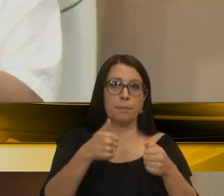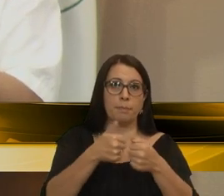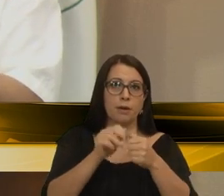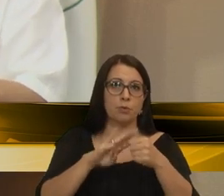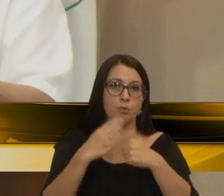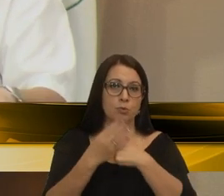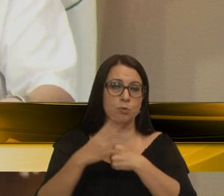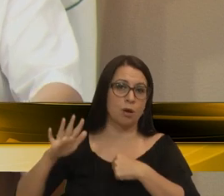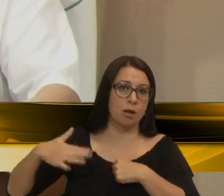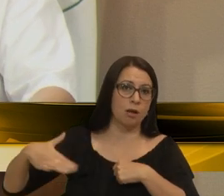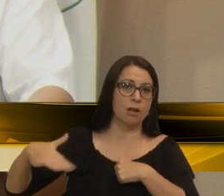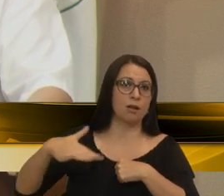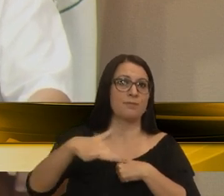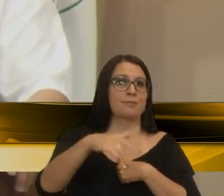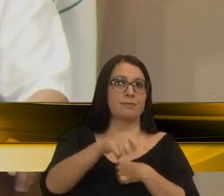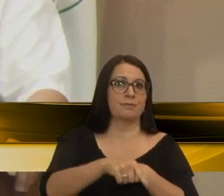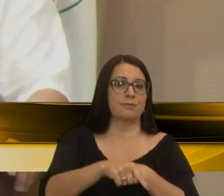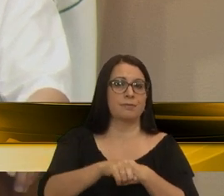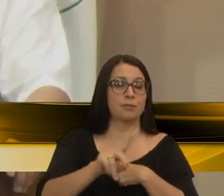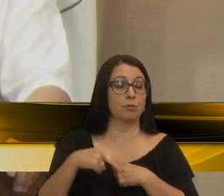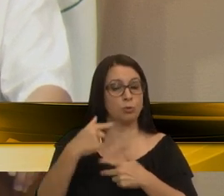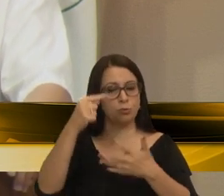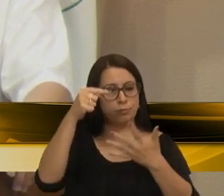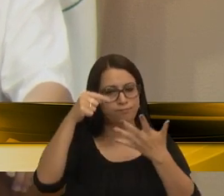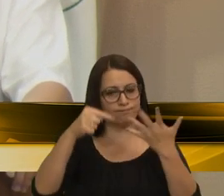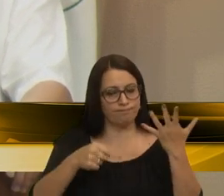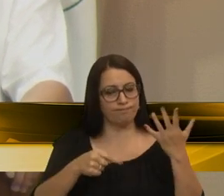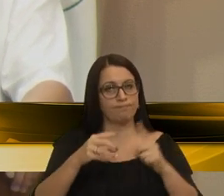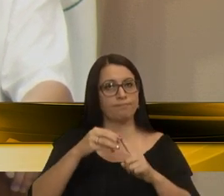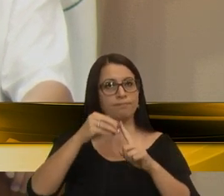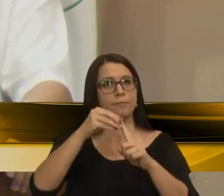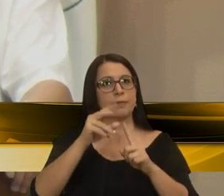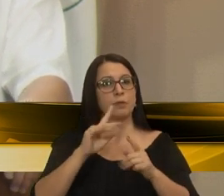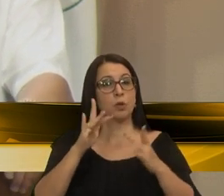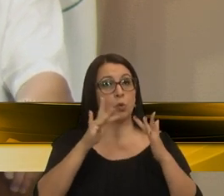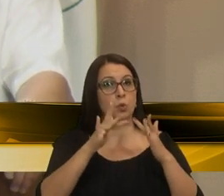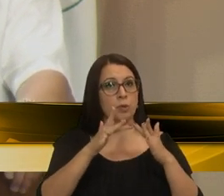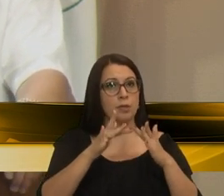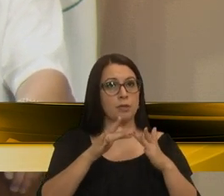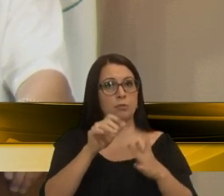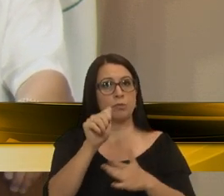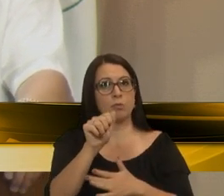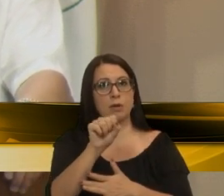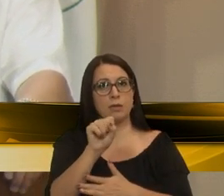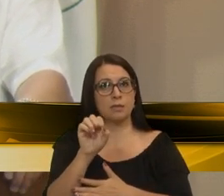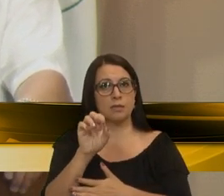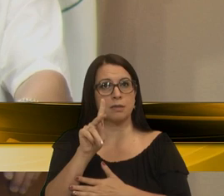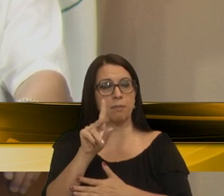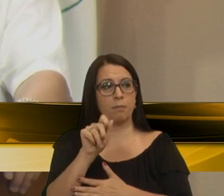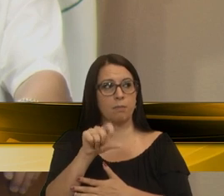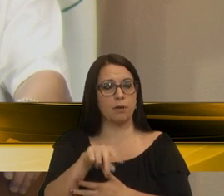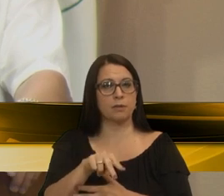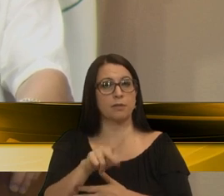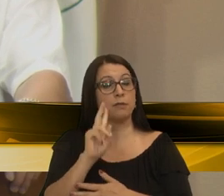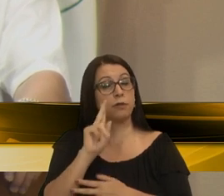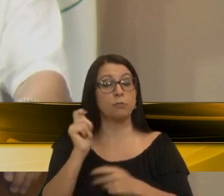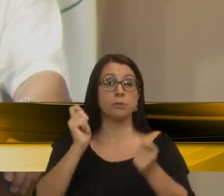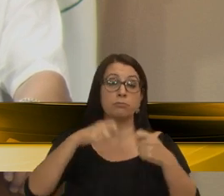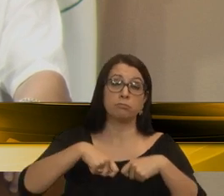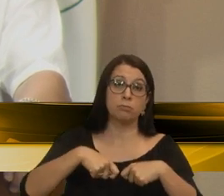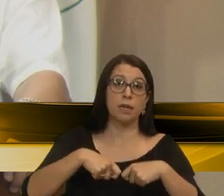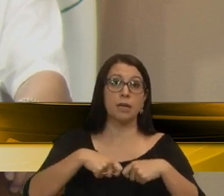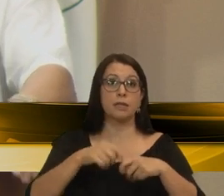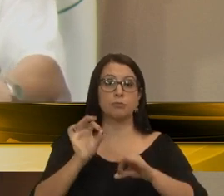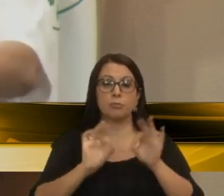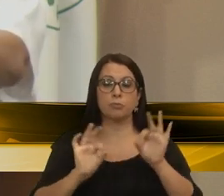fundamentais que nós estamos tentando, então, o vereador Fiúza, estabelecer um contato com a CEPLAN e estabelecer aí, quem sabe, a possibilidade de uma